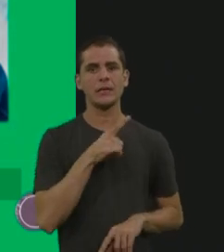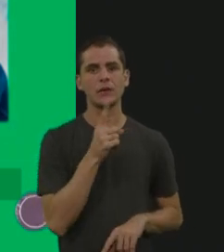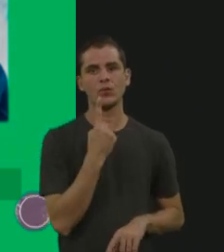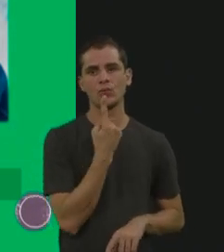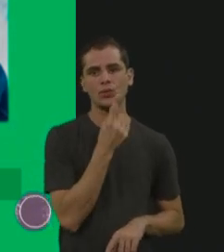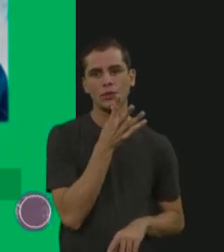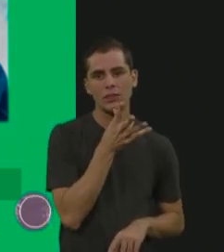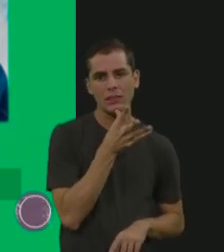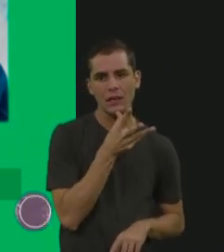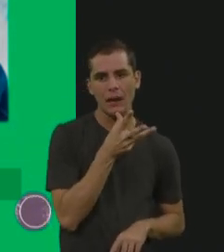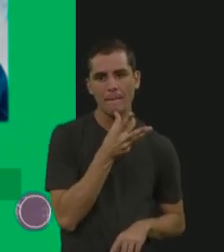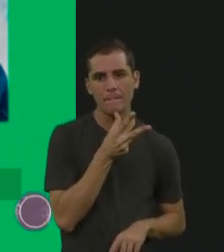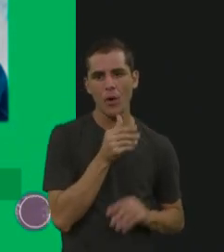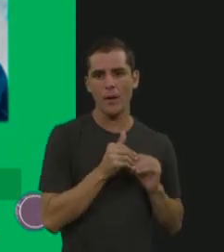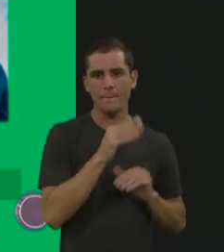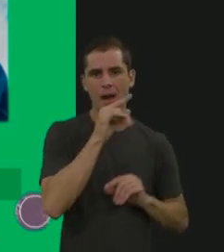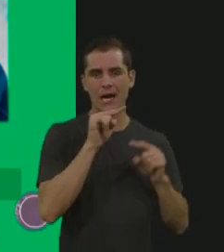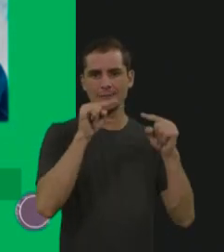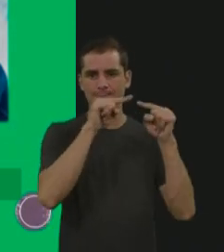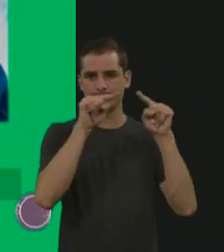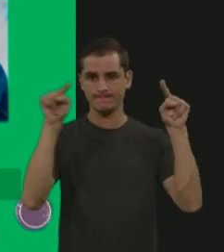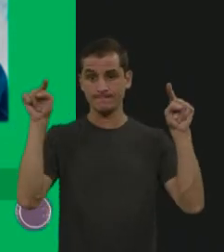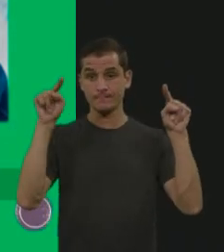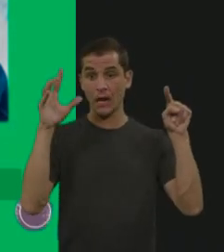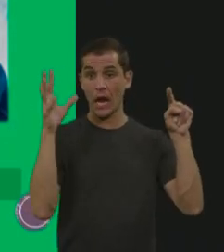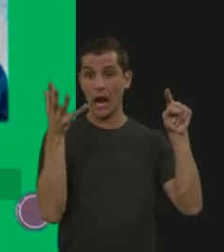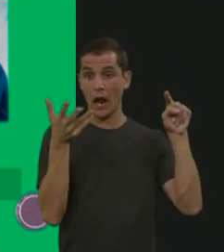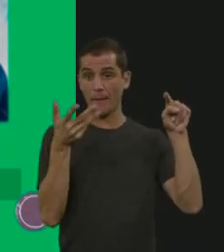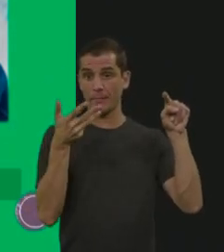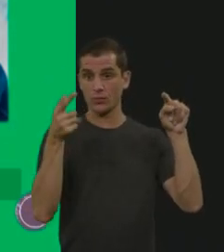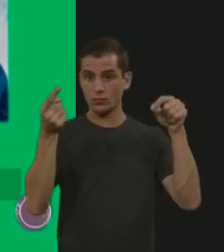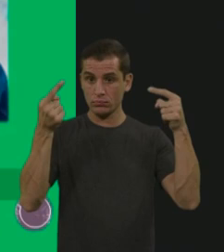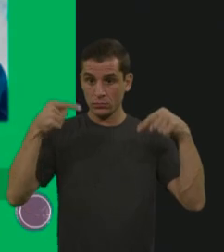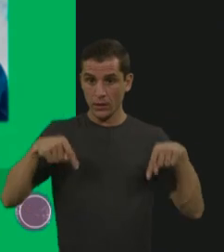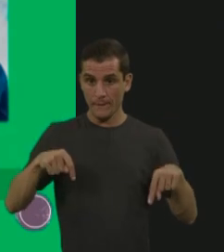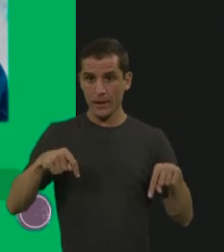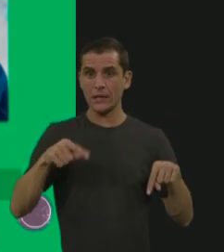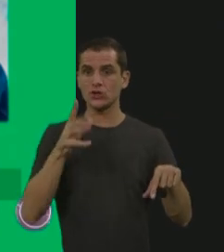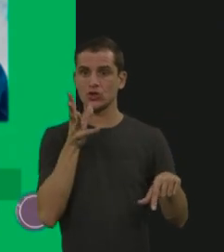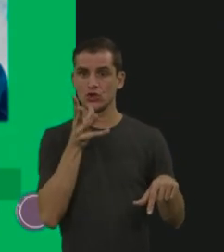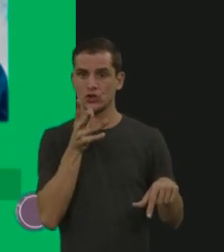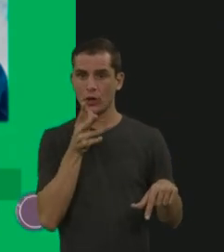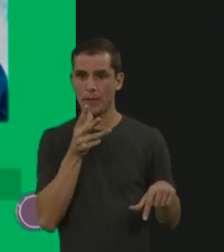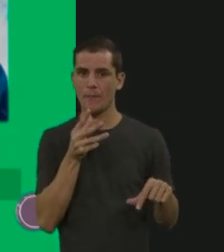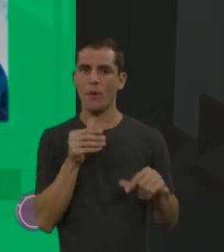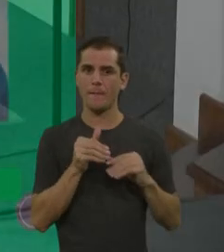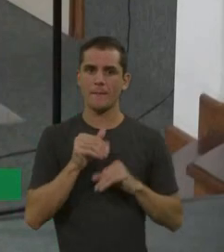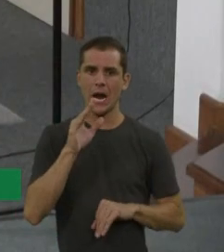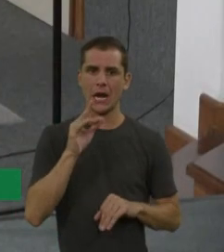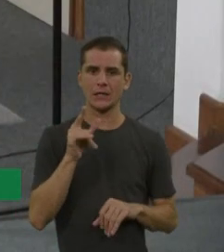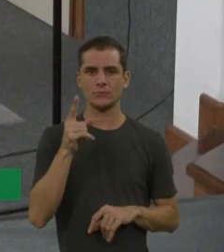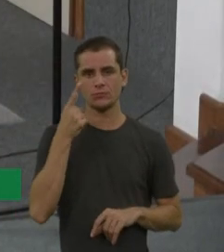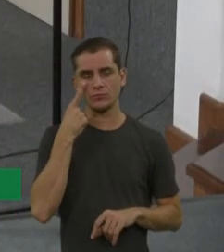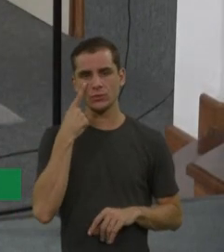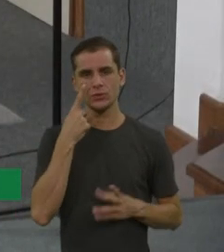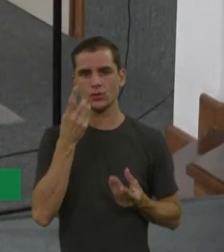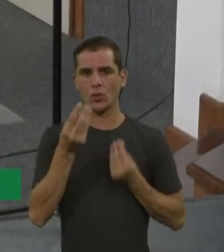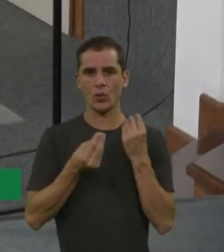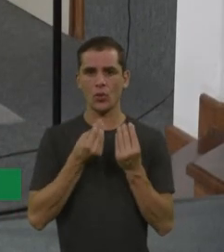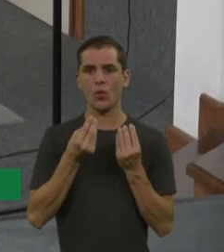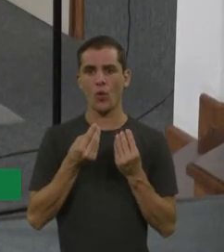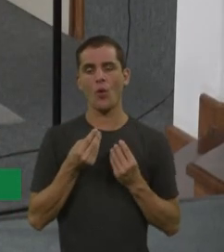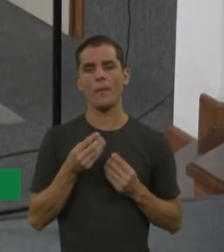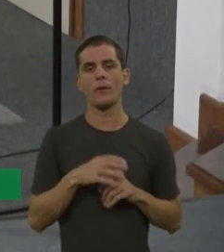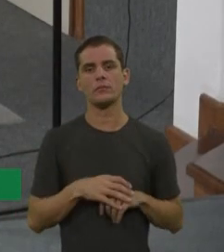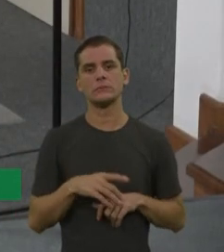tá bem nisso. As manifestações são muito mais rápidas, muito mais graves, né? E a gente tem as manifestações que também acontecem, mas a velocidade